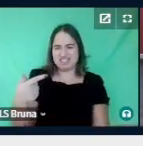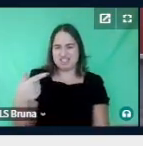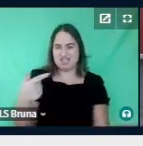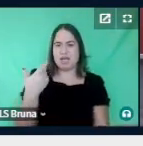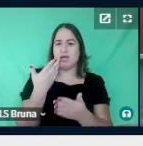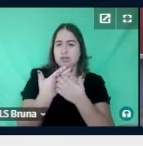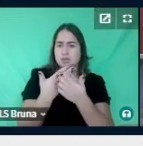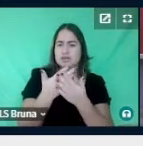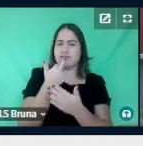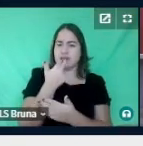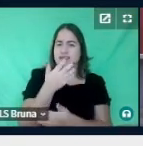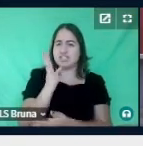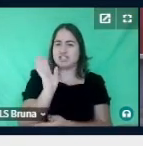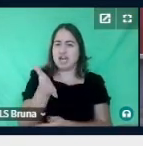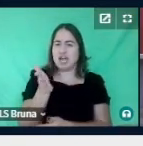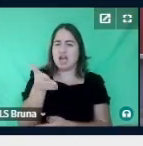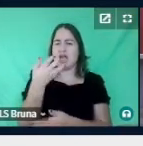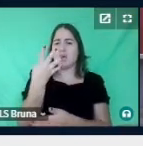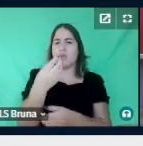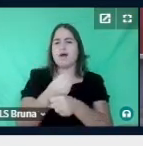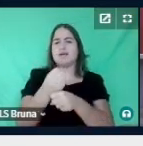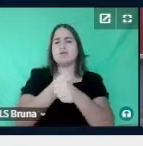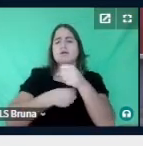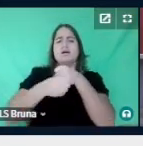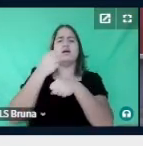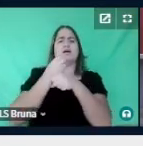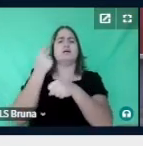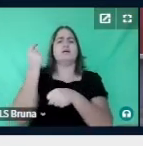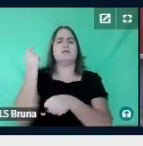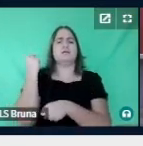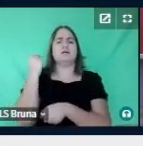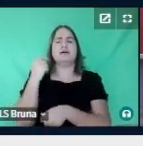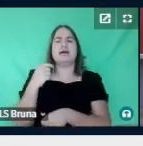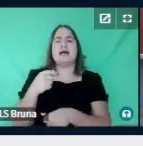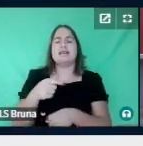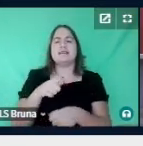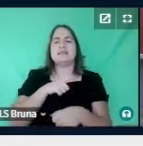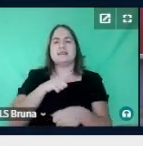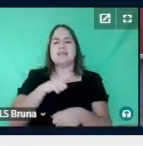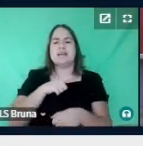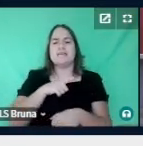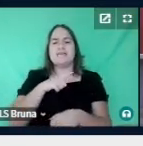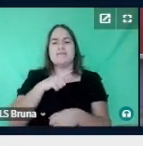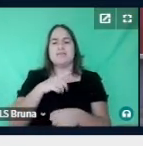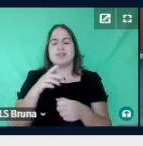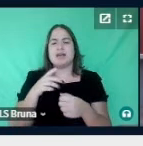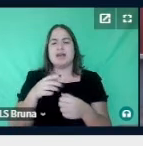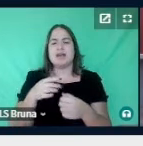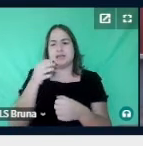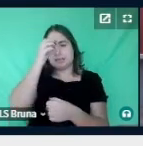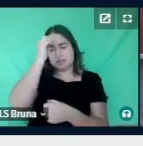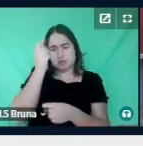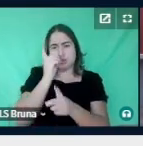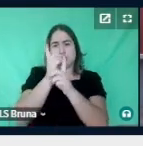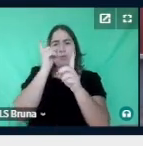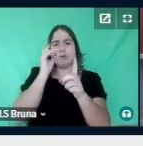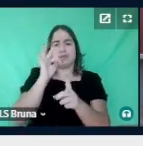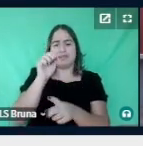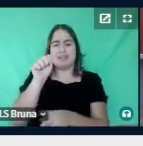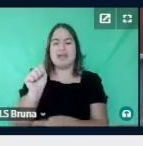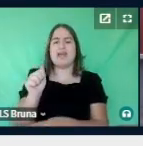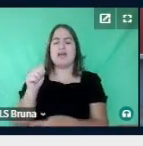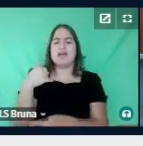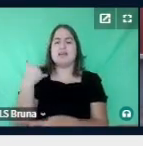inglês há 4 anos, foi diagnosticada com TEIA aos 10, e ela não obteve tratamento